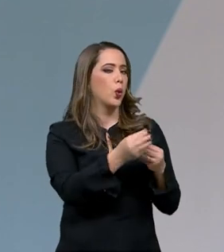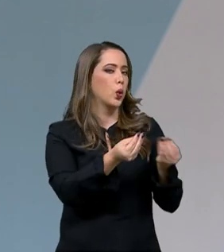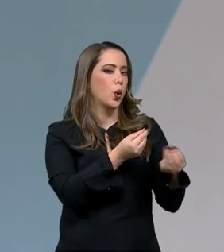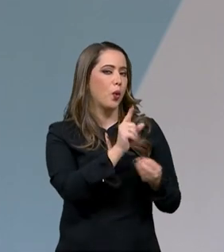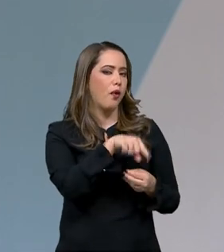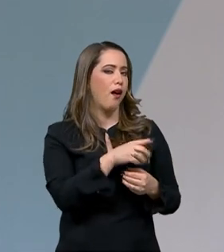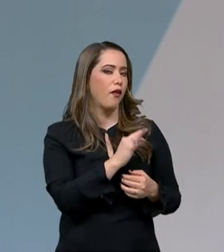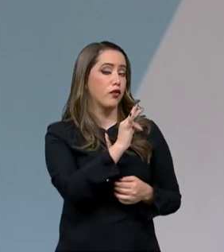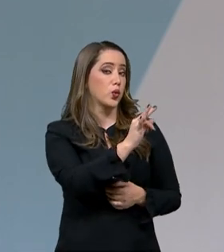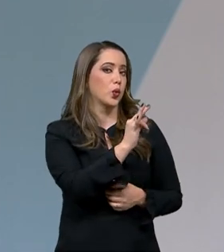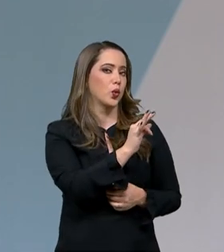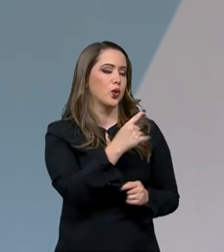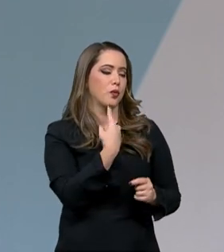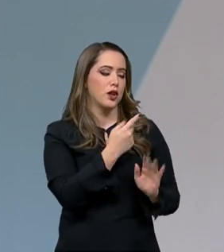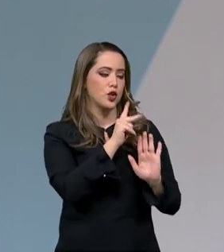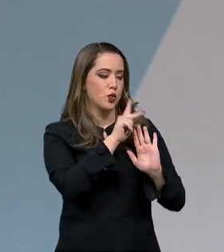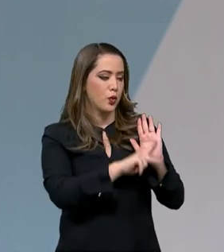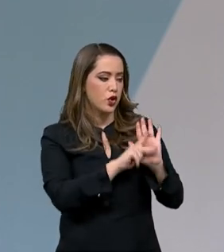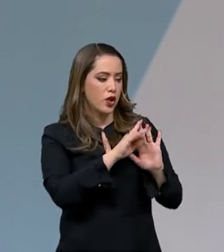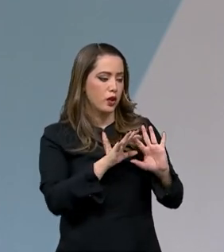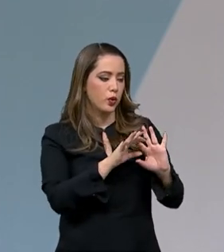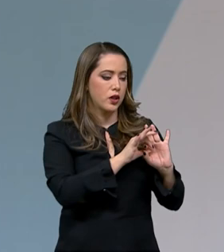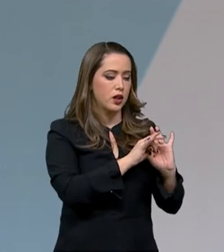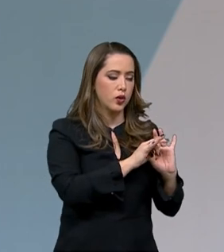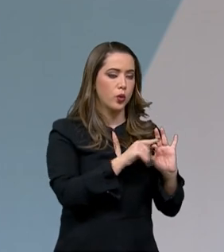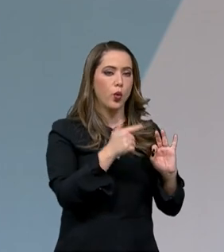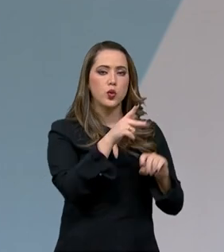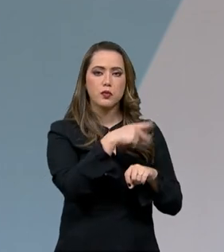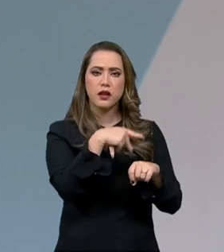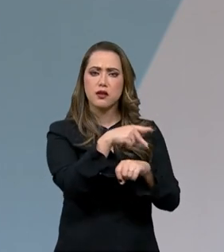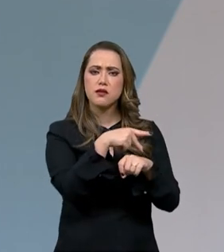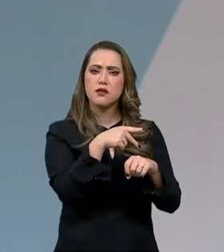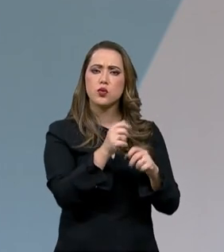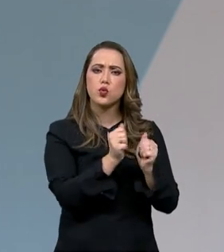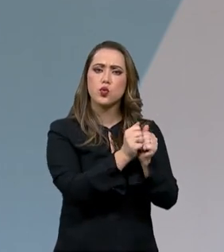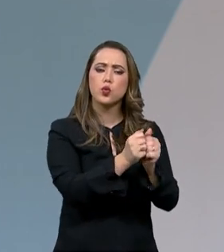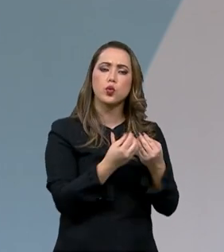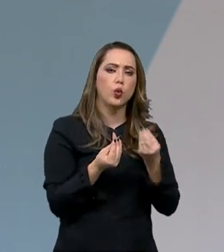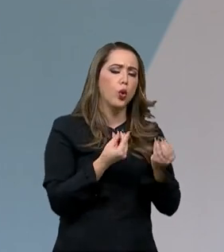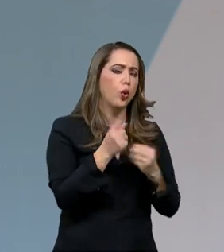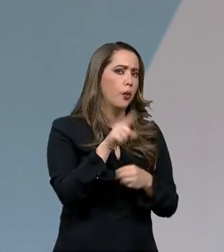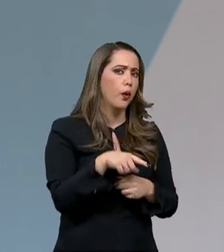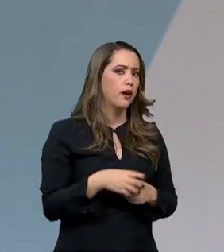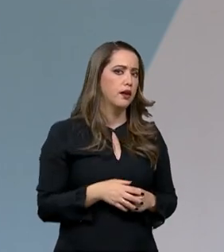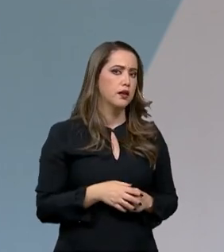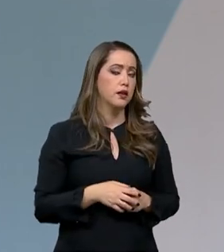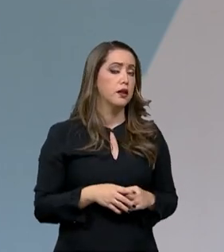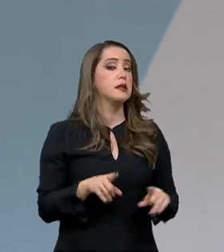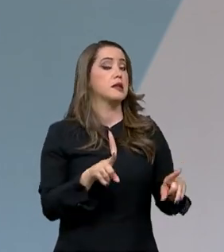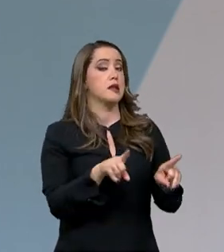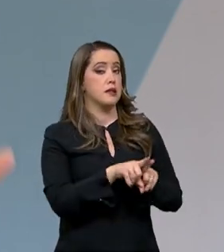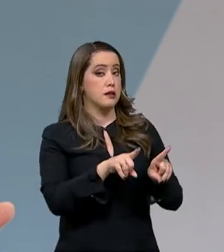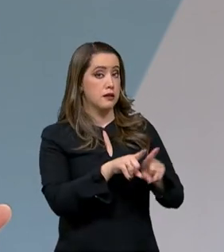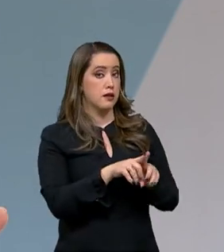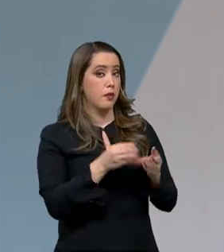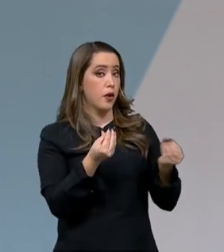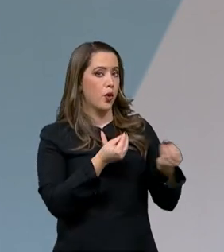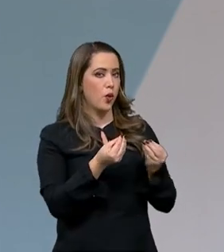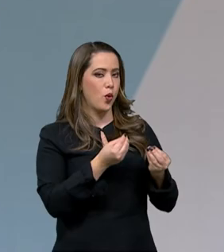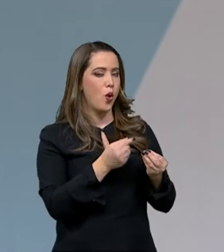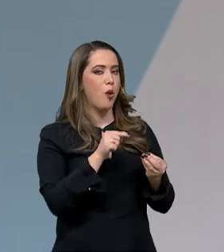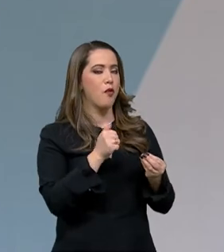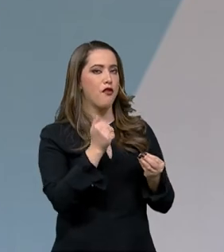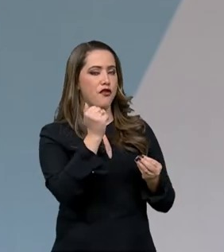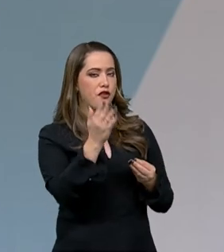construindo com esses projetos de cooperação com outros países e também como é que está a imagem da